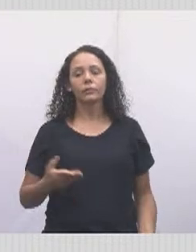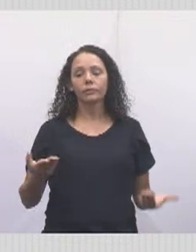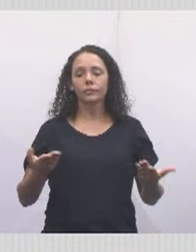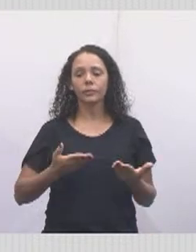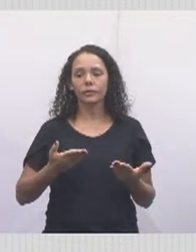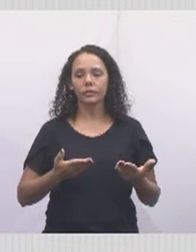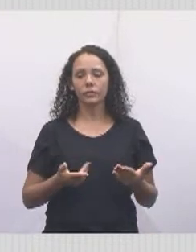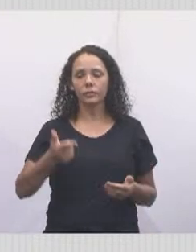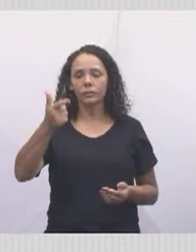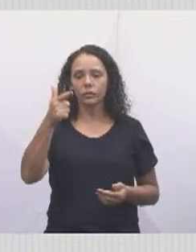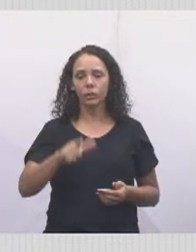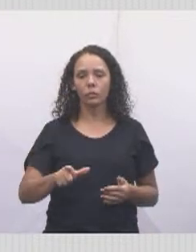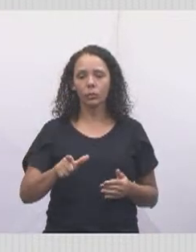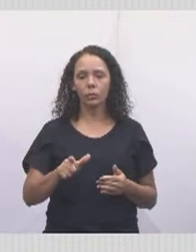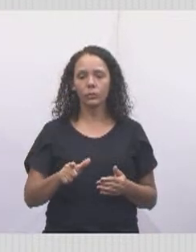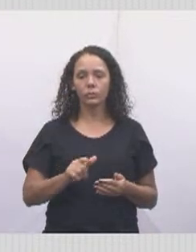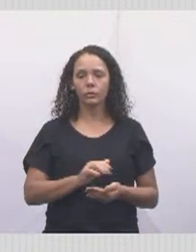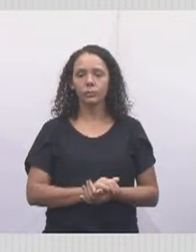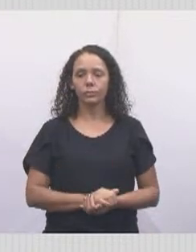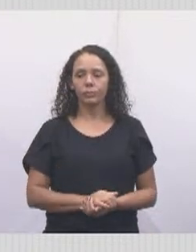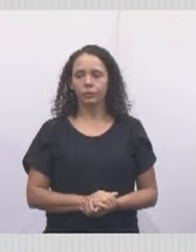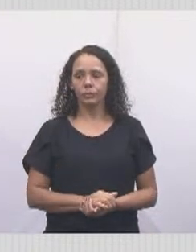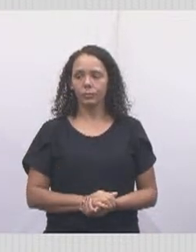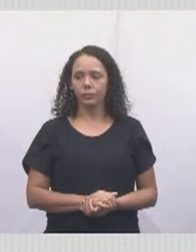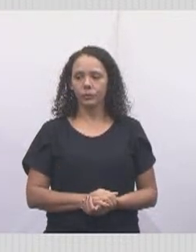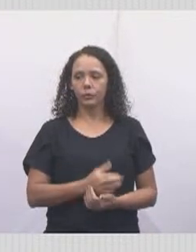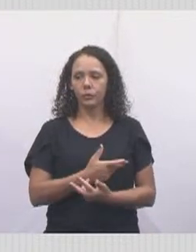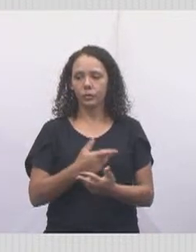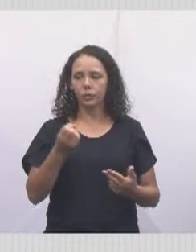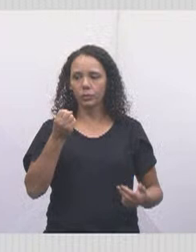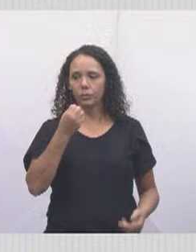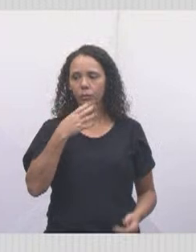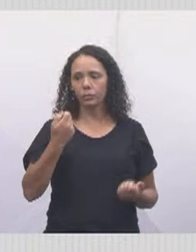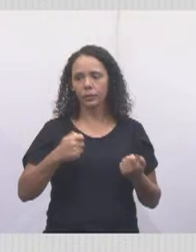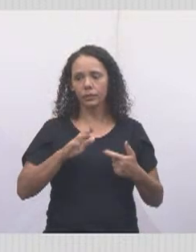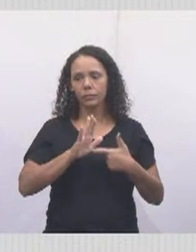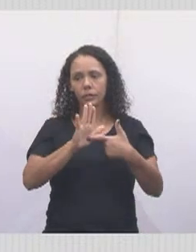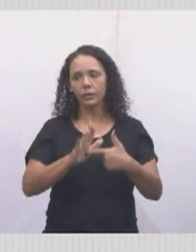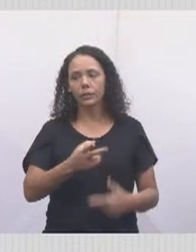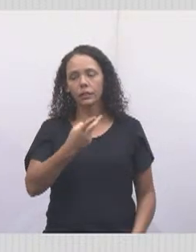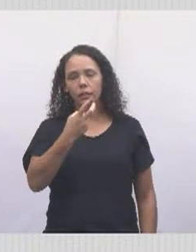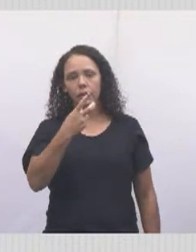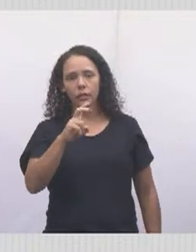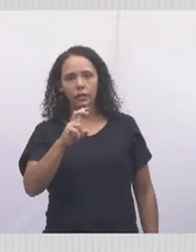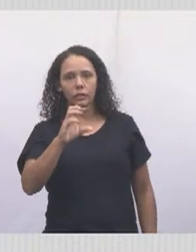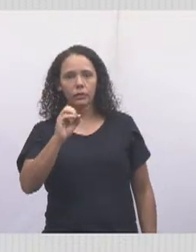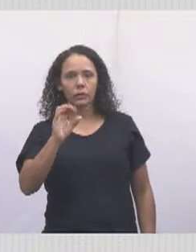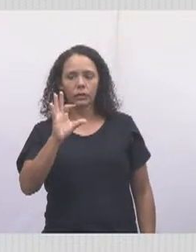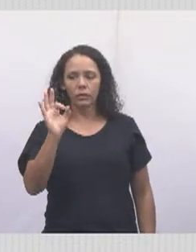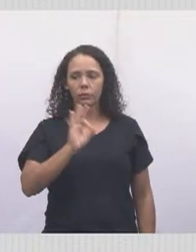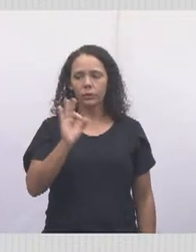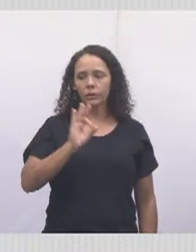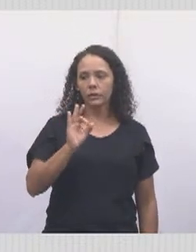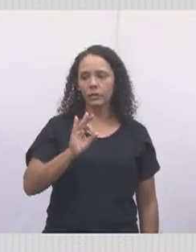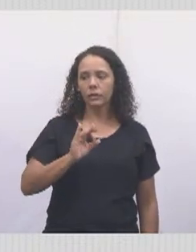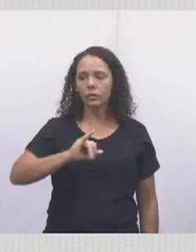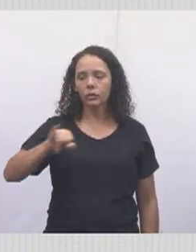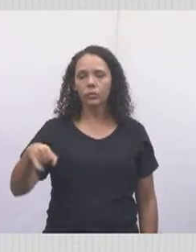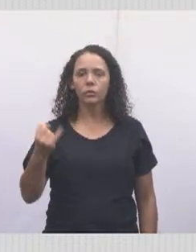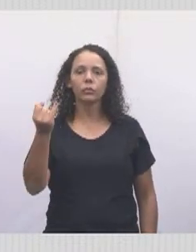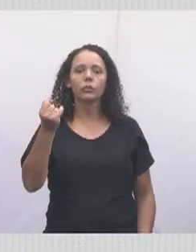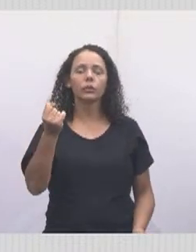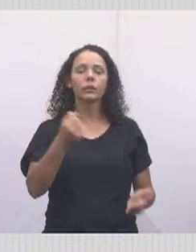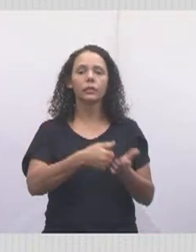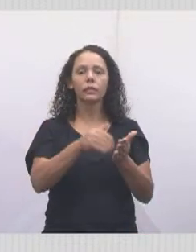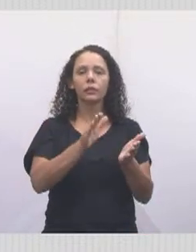ao outro desconto. Coisas boas, tem que mostrar. 50% juros e multas de